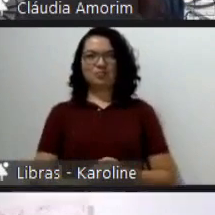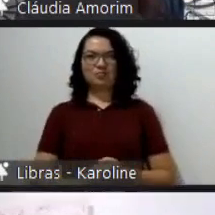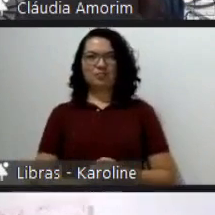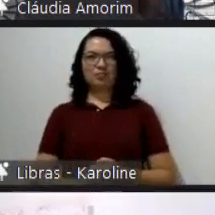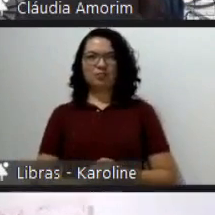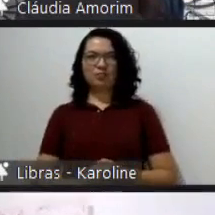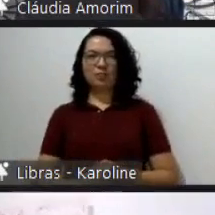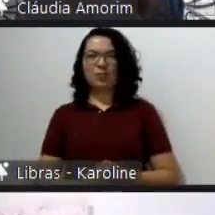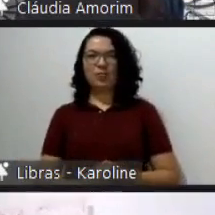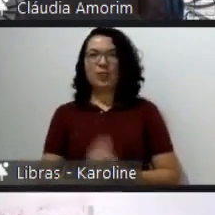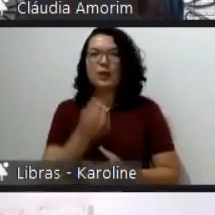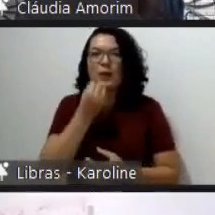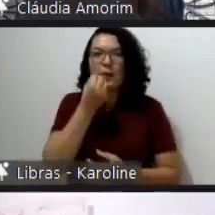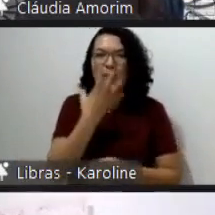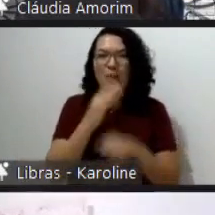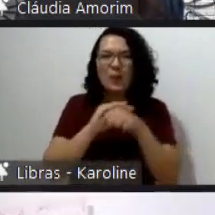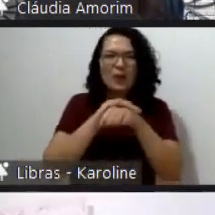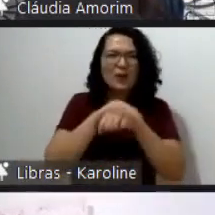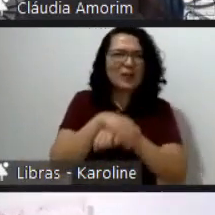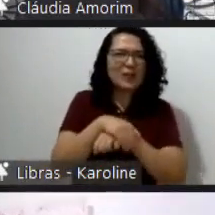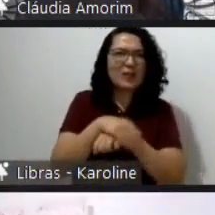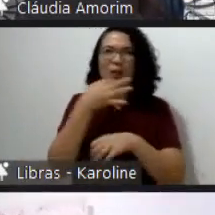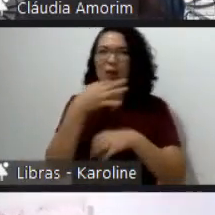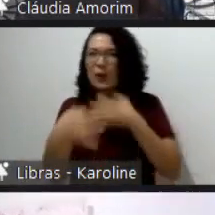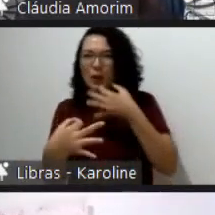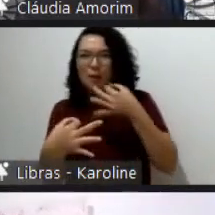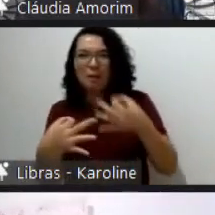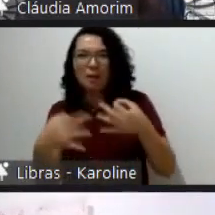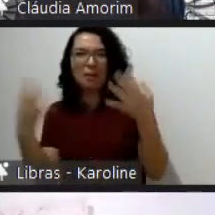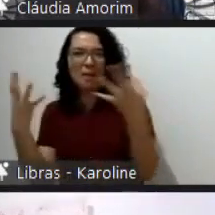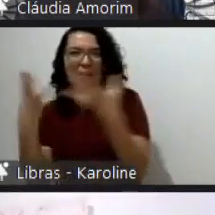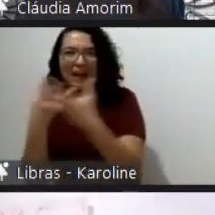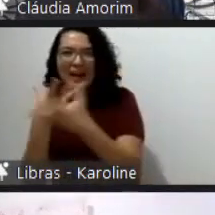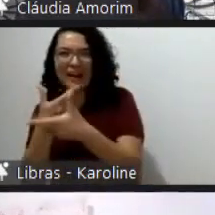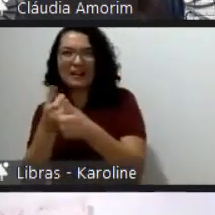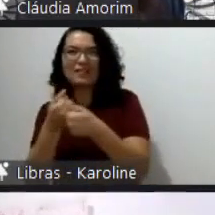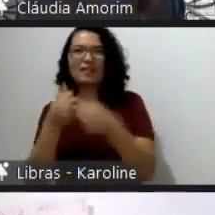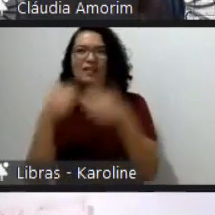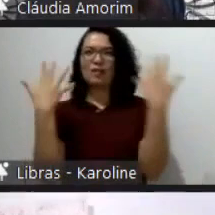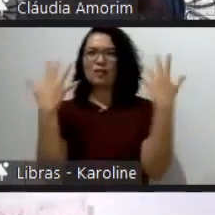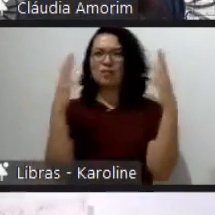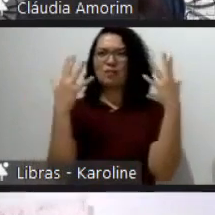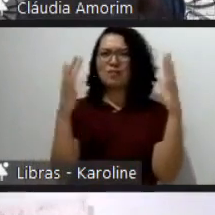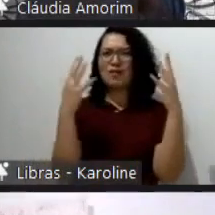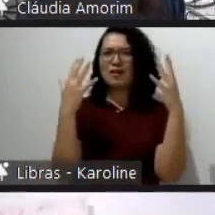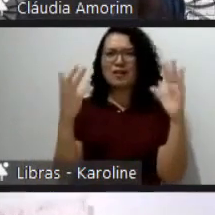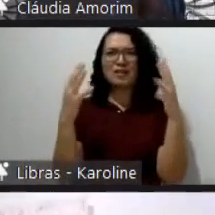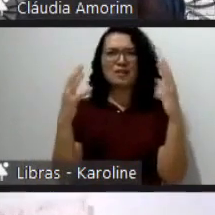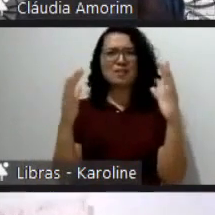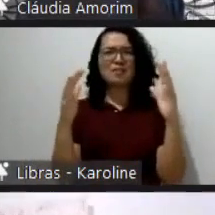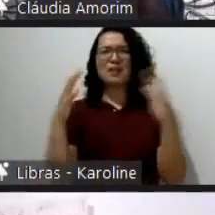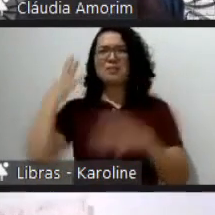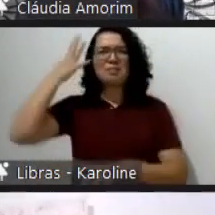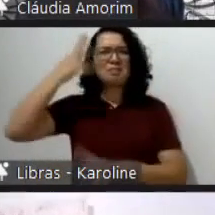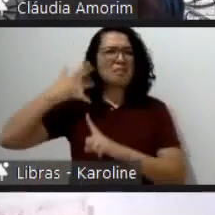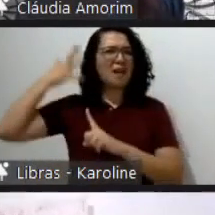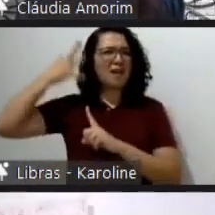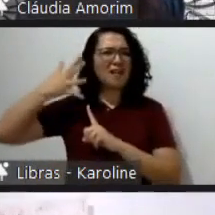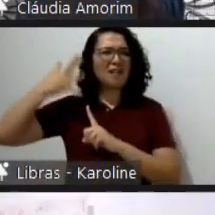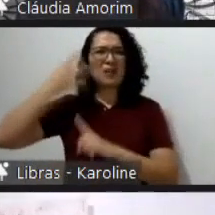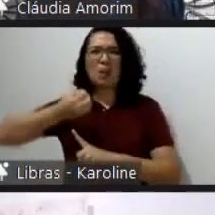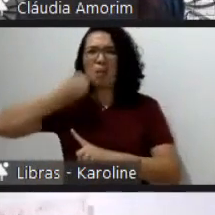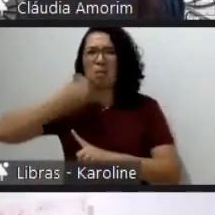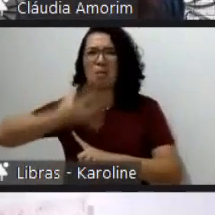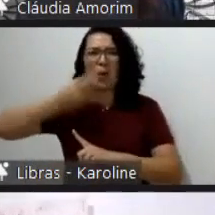Boa noite, foi maravilhoso, maravilhoso mesmo. Parabéns, os palestrantes, muito bom mesmo, muito bom.